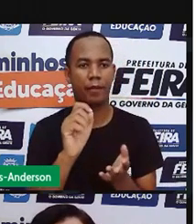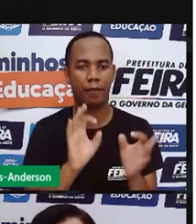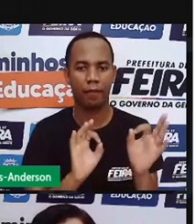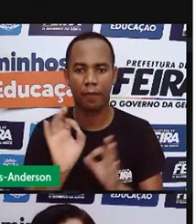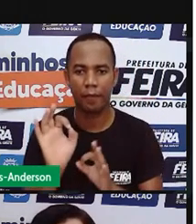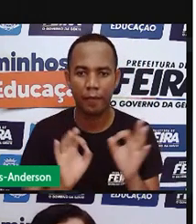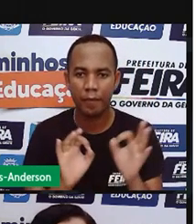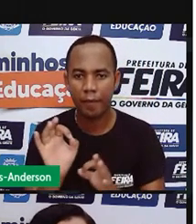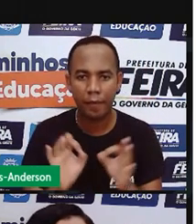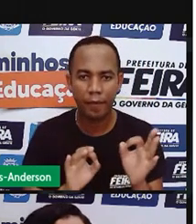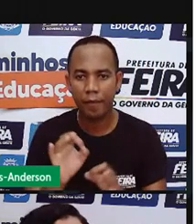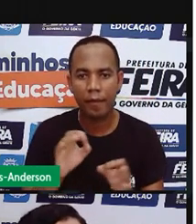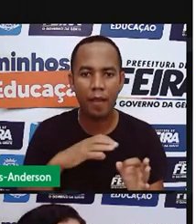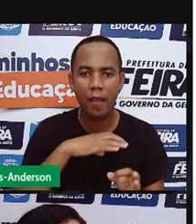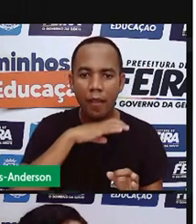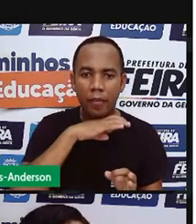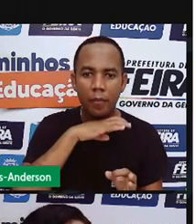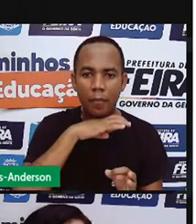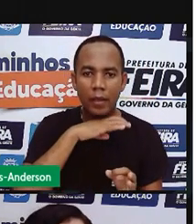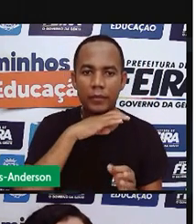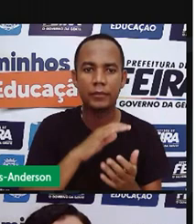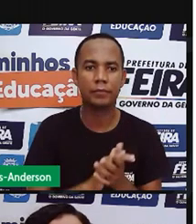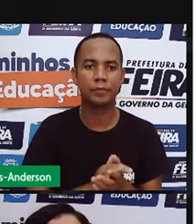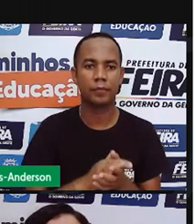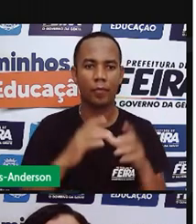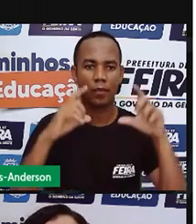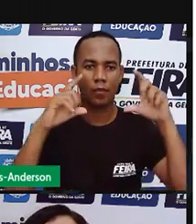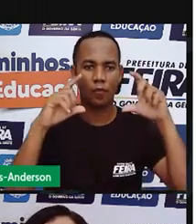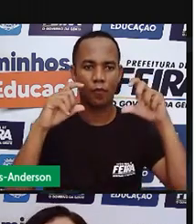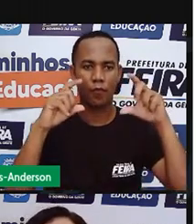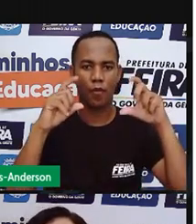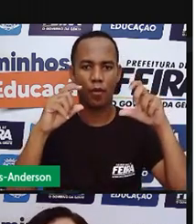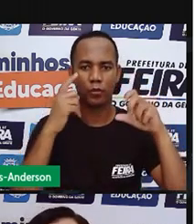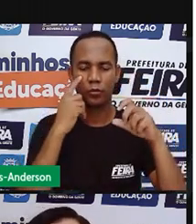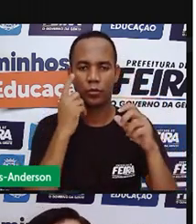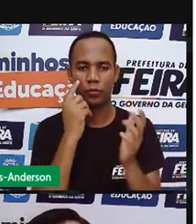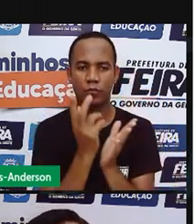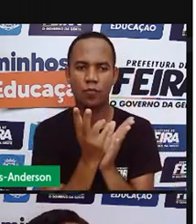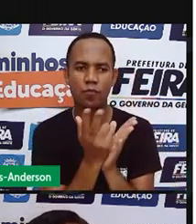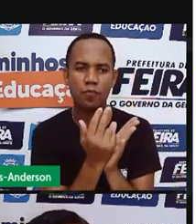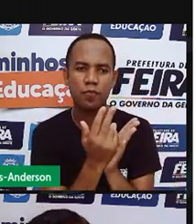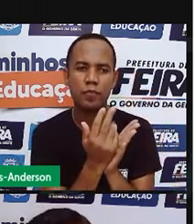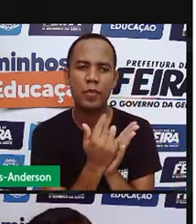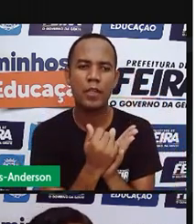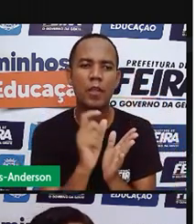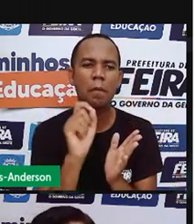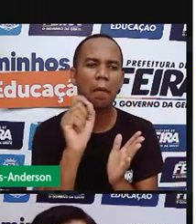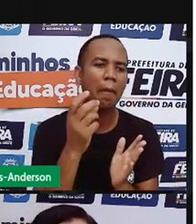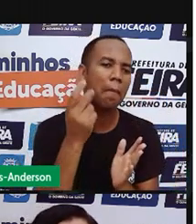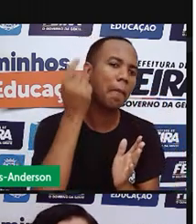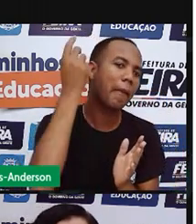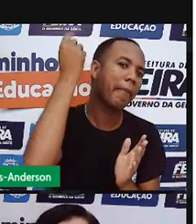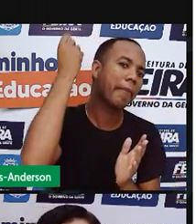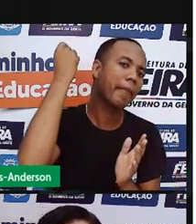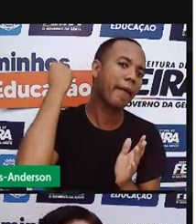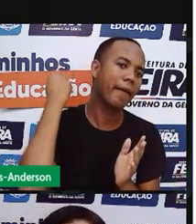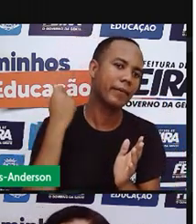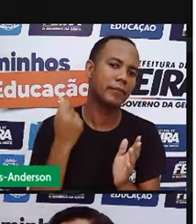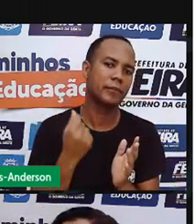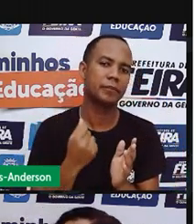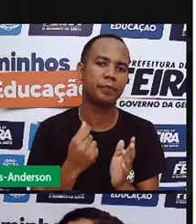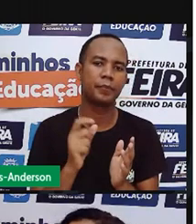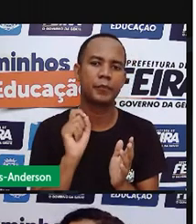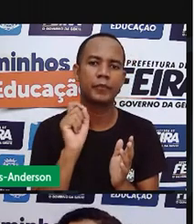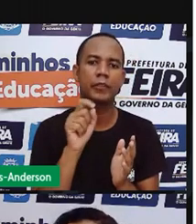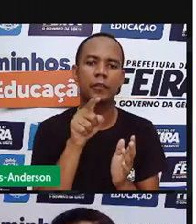os animais. Essas imagens são pinturas rupestres e elas ficam